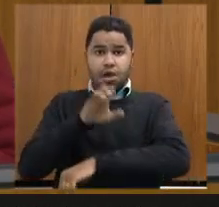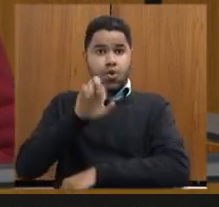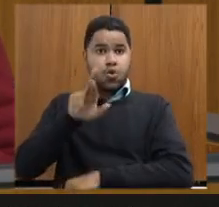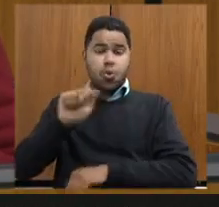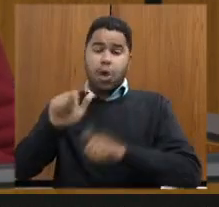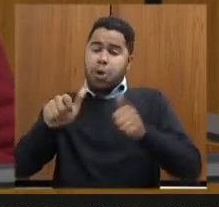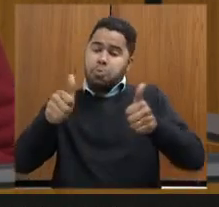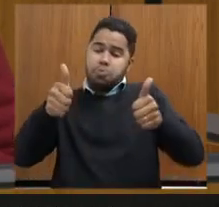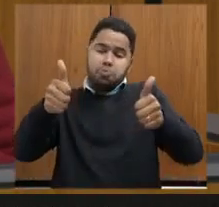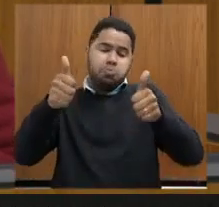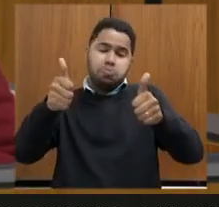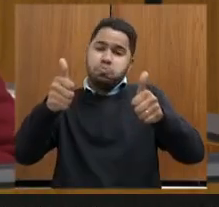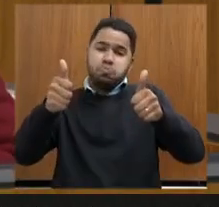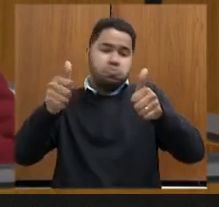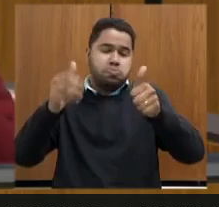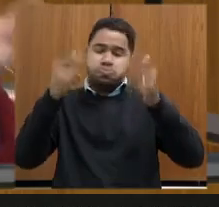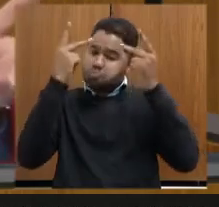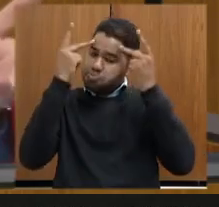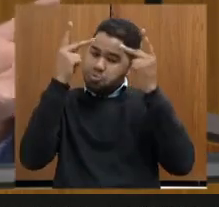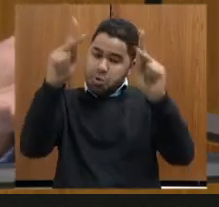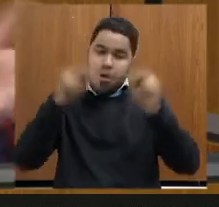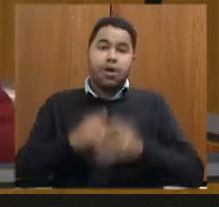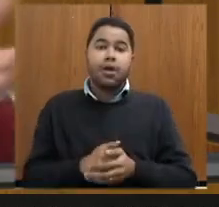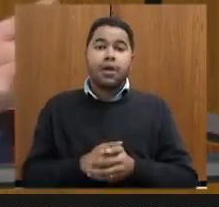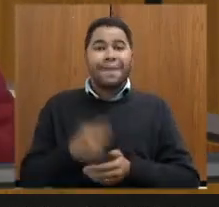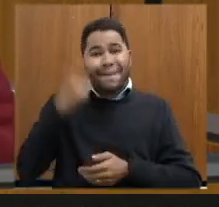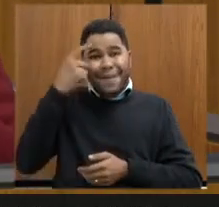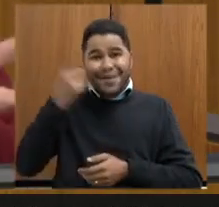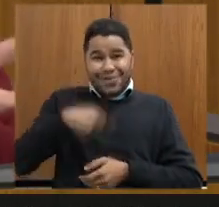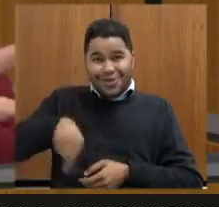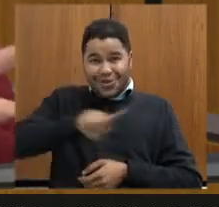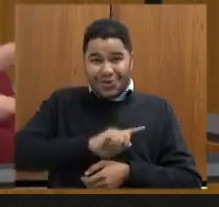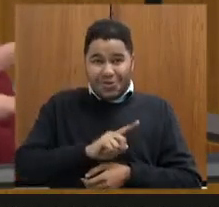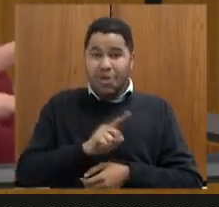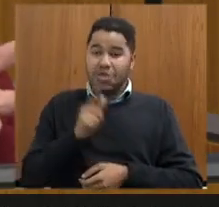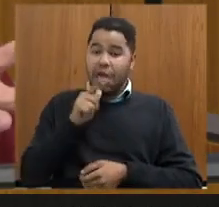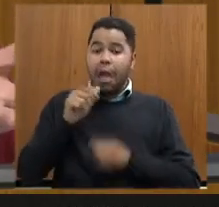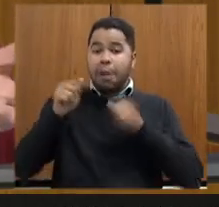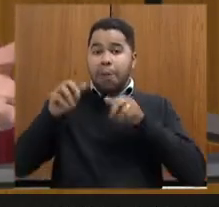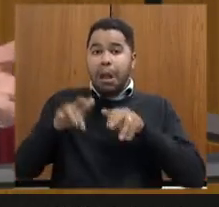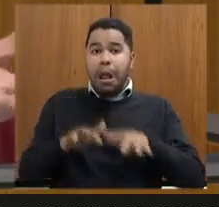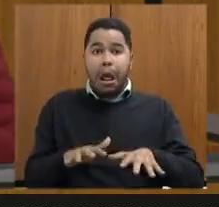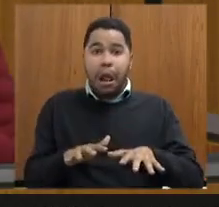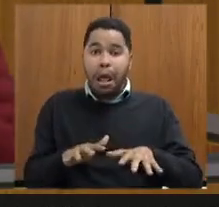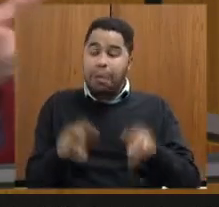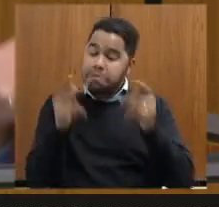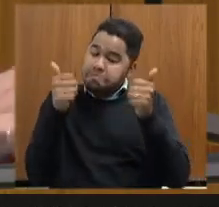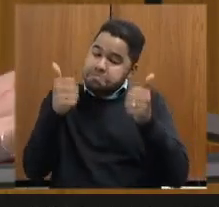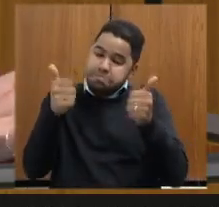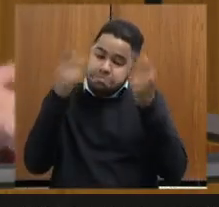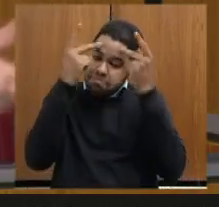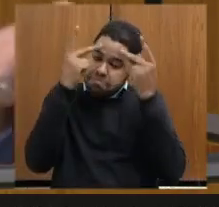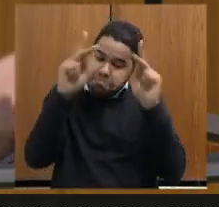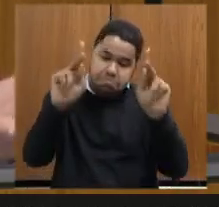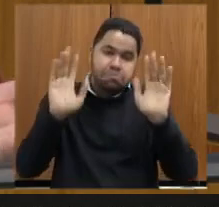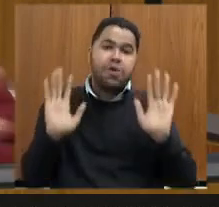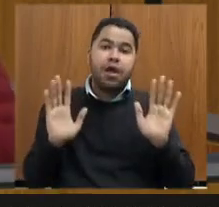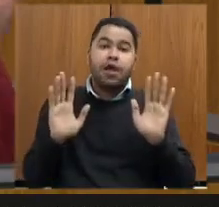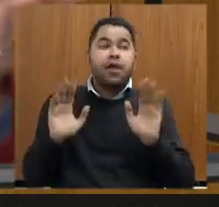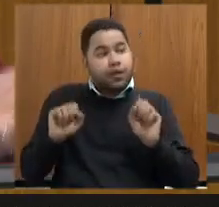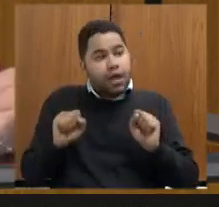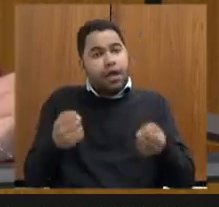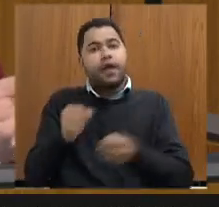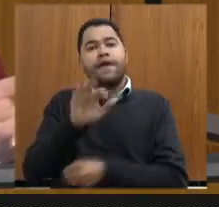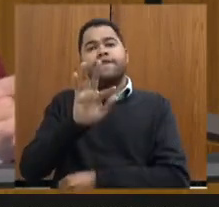com esse posicionamento quem acha que tem que acabar a nossa segurança hídrica boa sorte para esse posicionamento está defendendo a FIENG